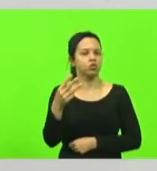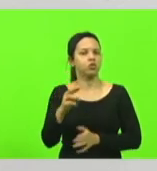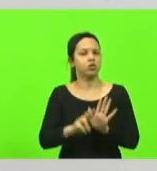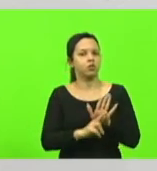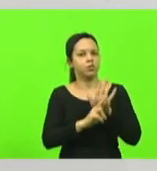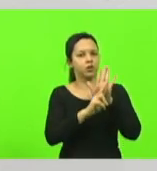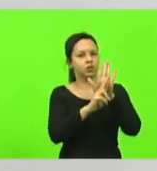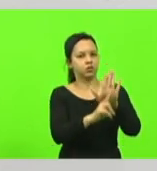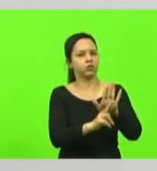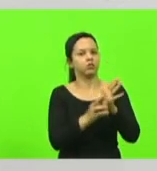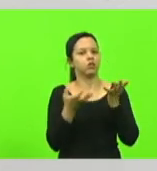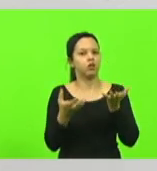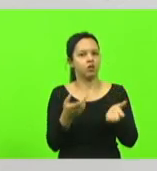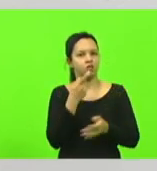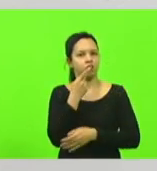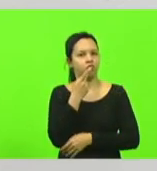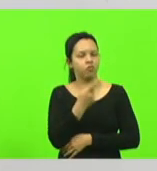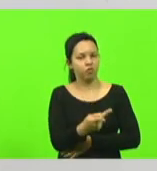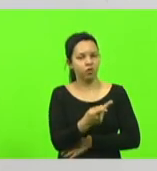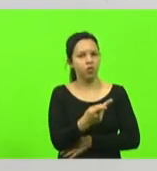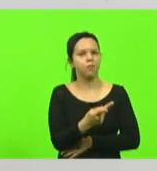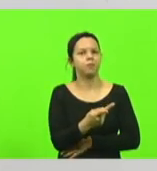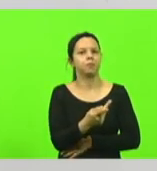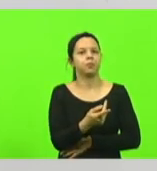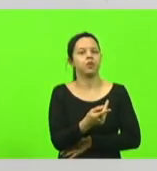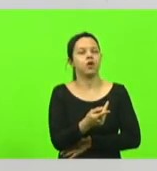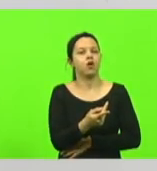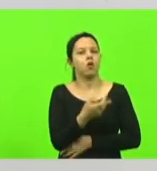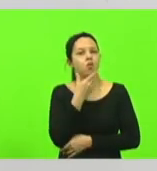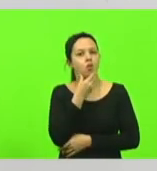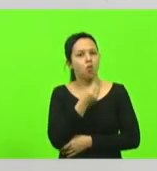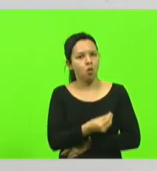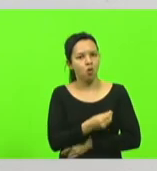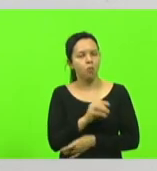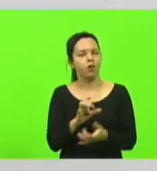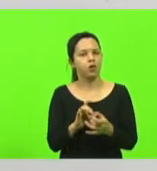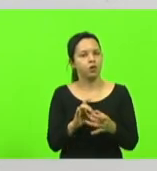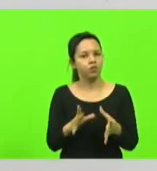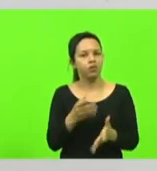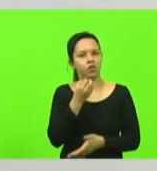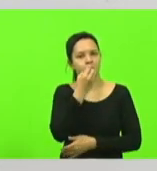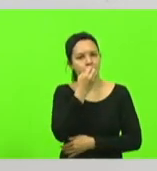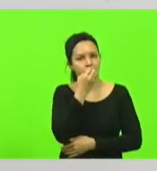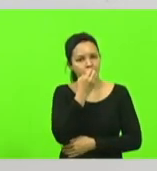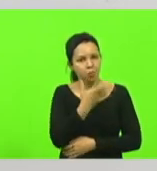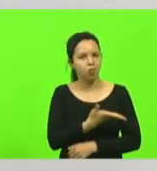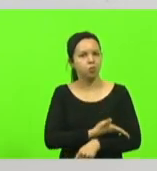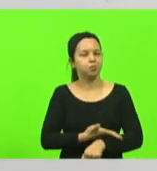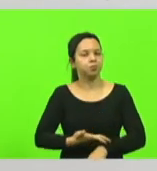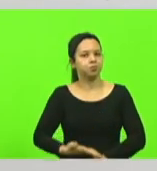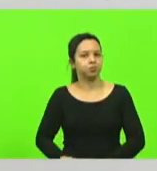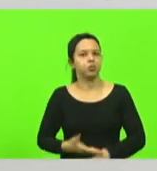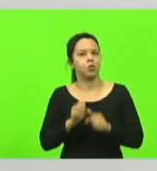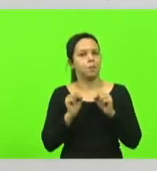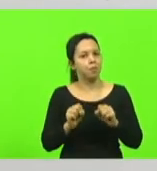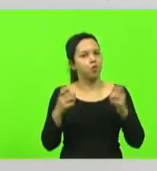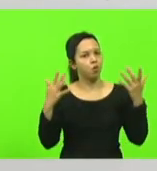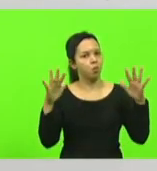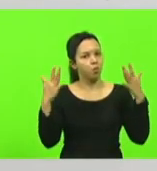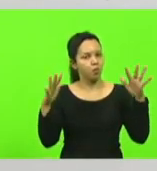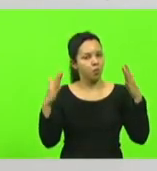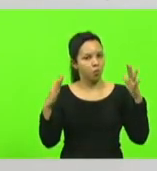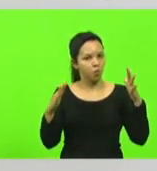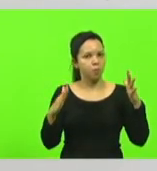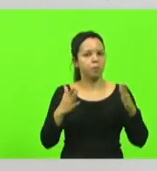cada homem livre de bom costume do estado de Santa Catarina e de todo o Brasil que podem comemorar pois o mandato do Sargento Lima